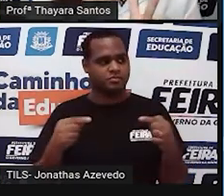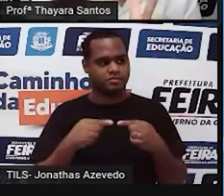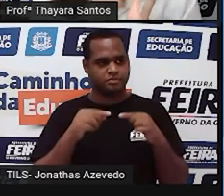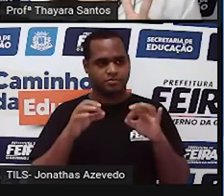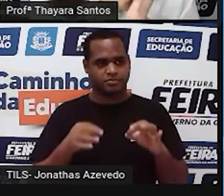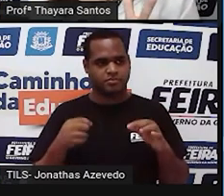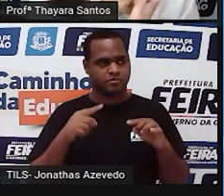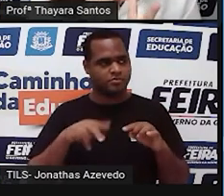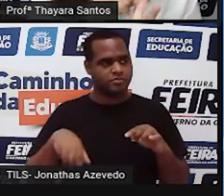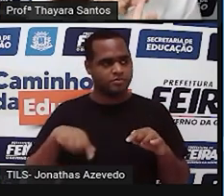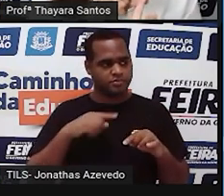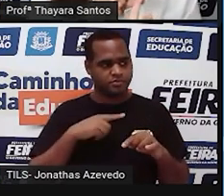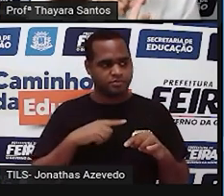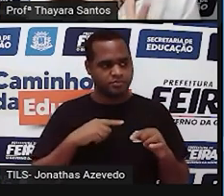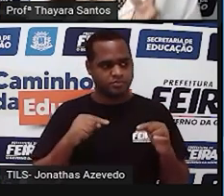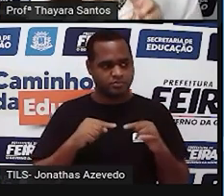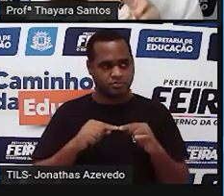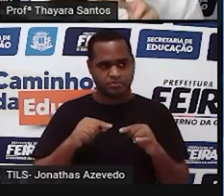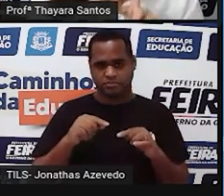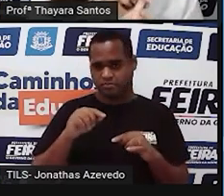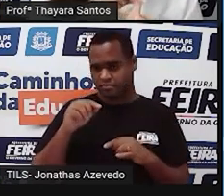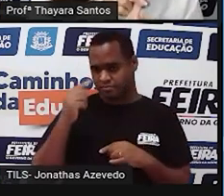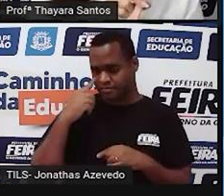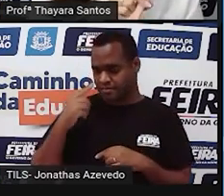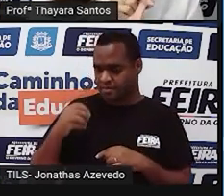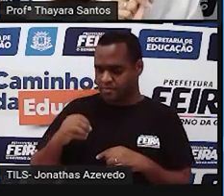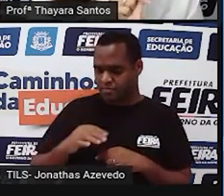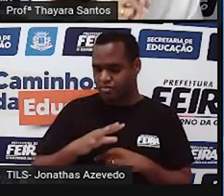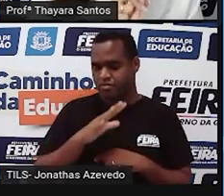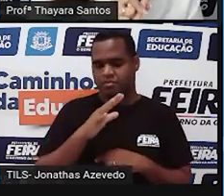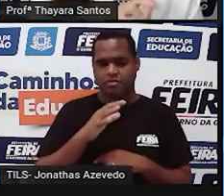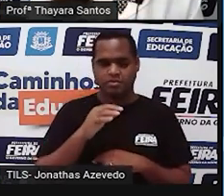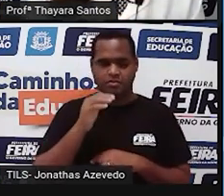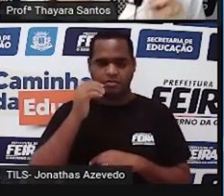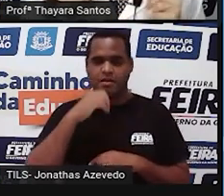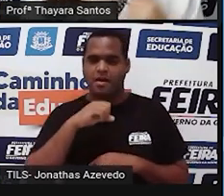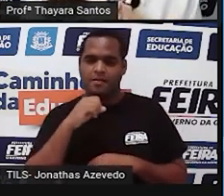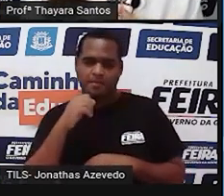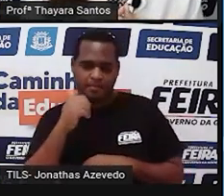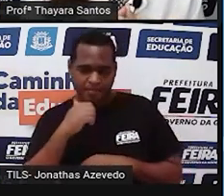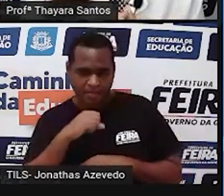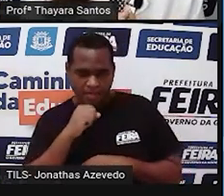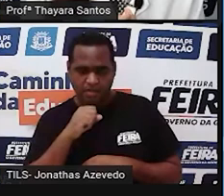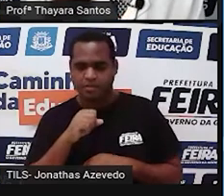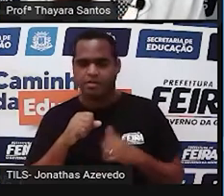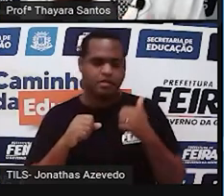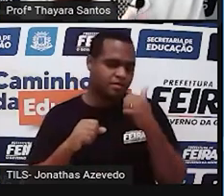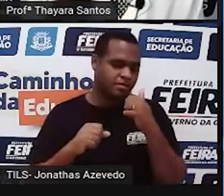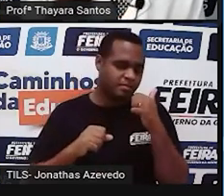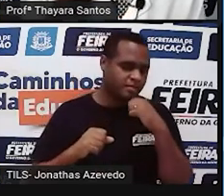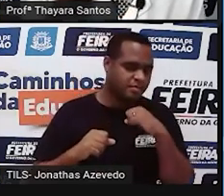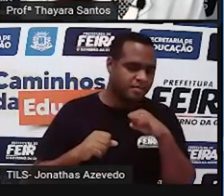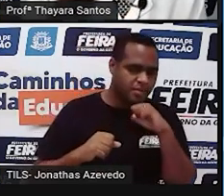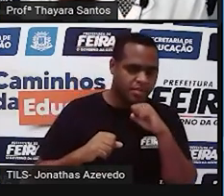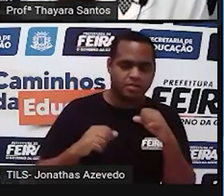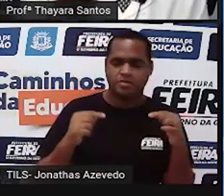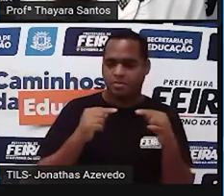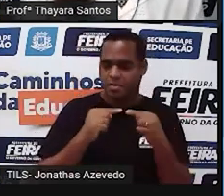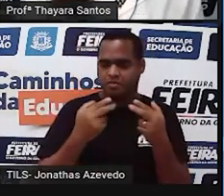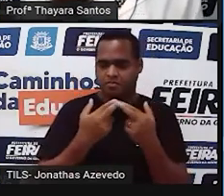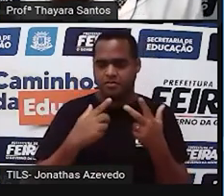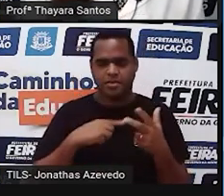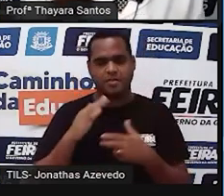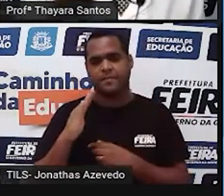a gente herdou lá do espermatozoide do nosso pai e do ovócito da nossa mãe. Então, essa questão aí é falsa. Essa